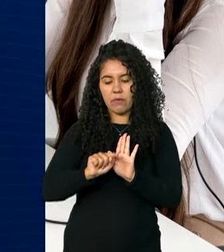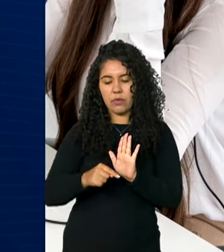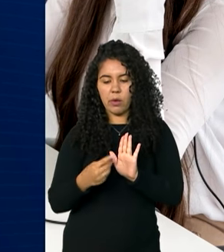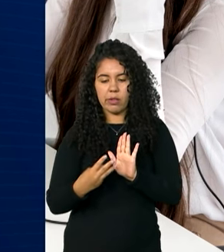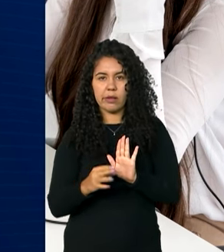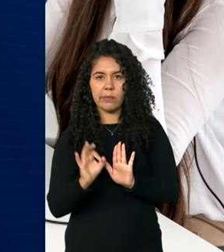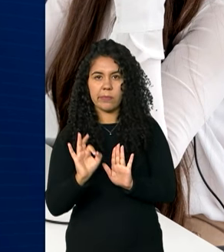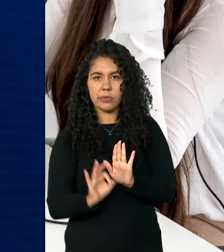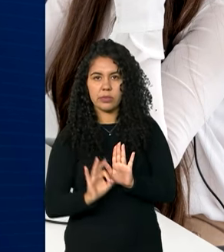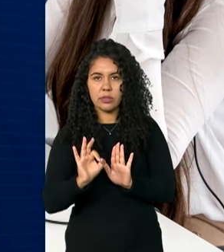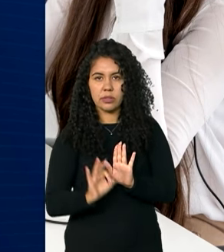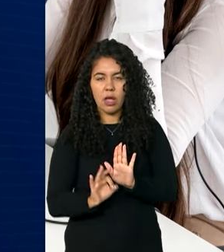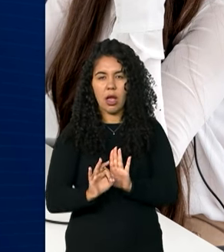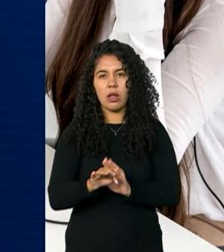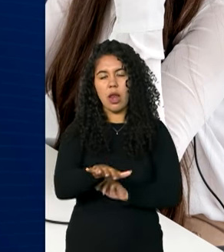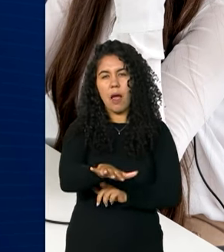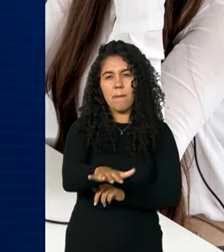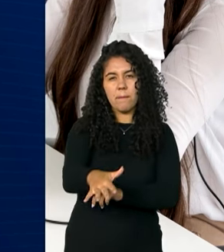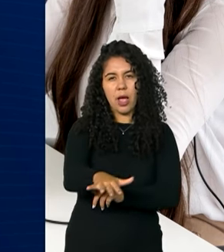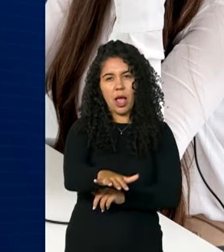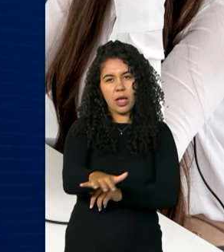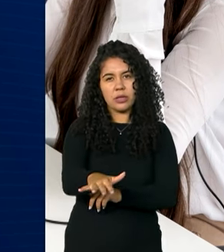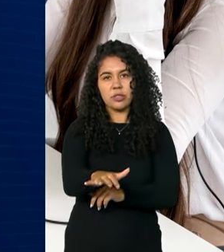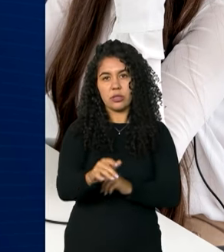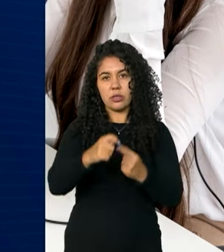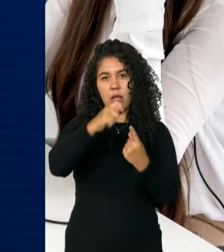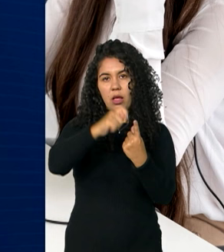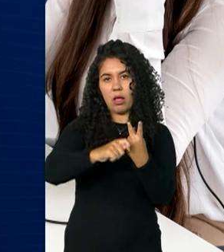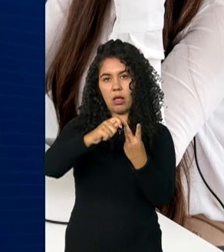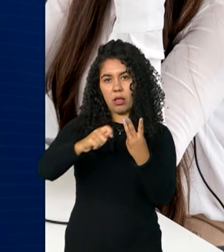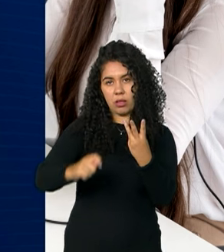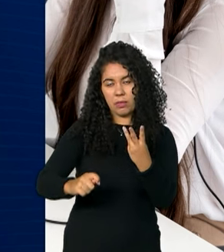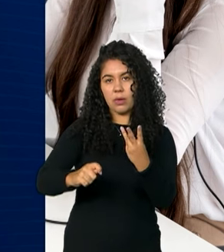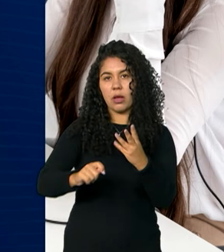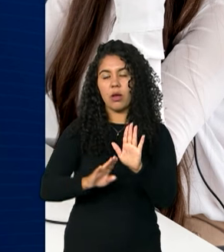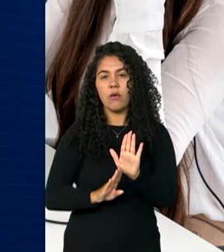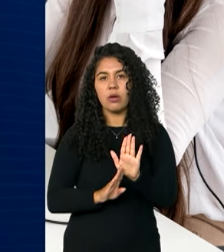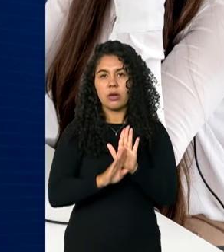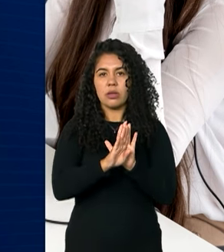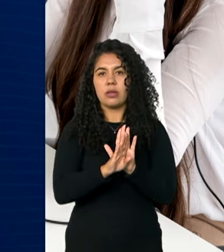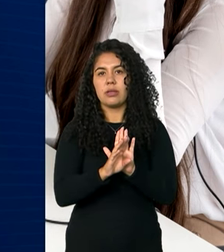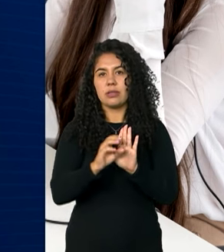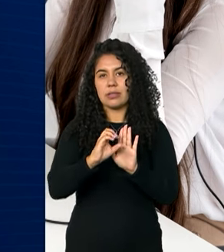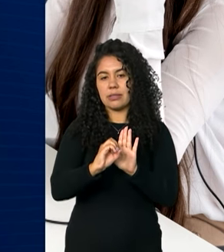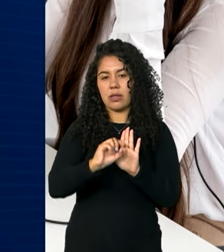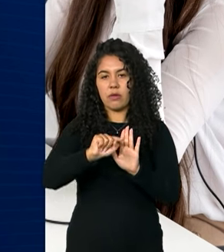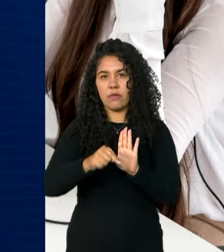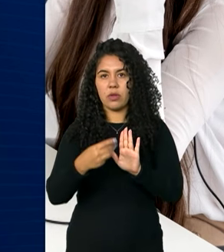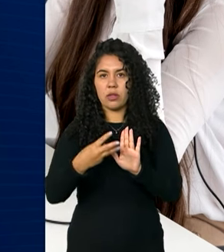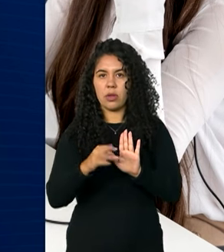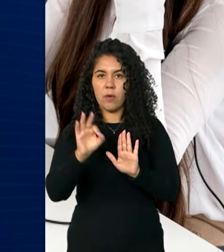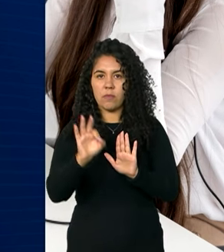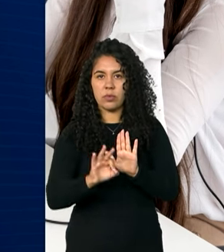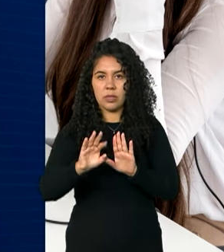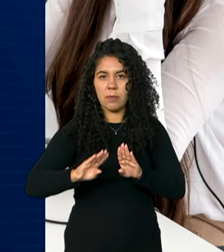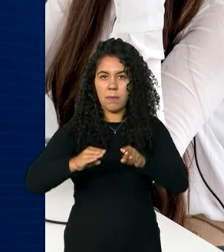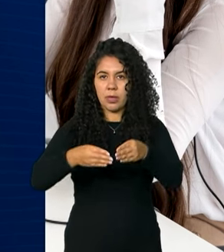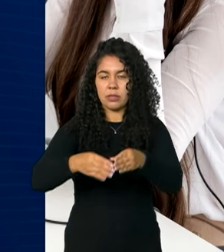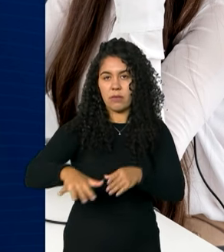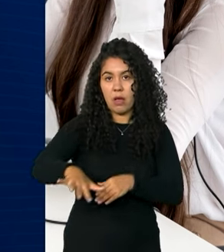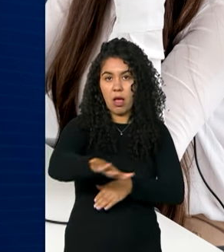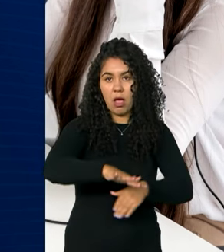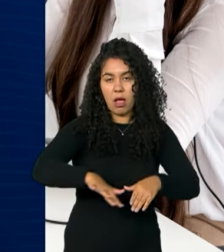Na média móvel trimestral, o crescimento foi de 0,3% para o setor, com